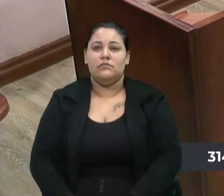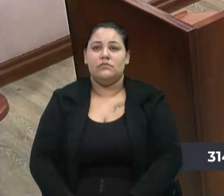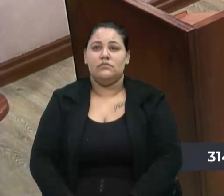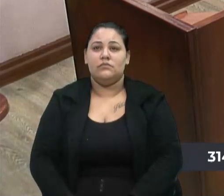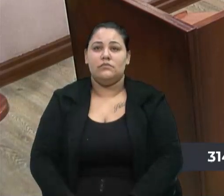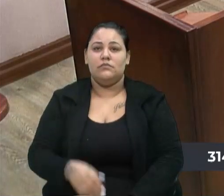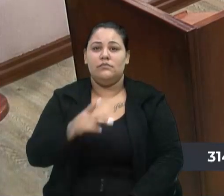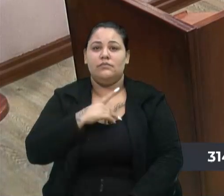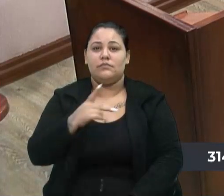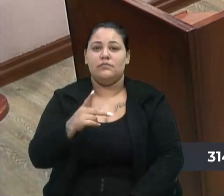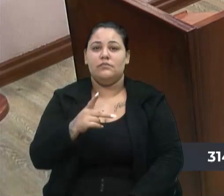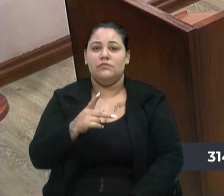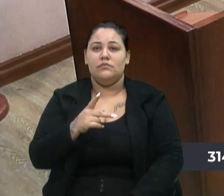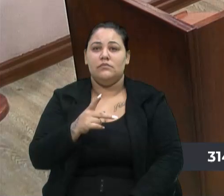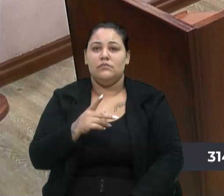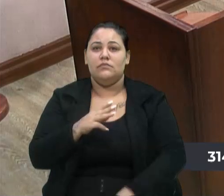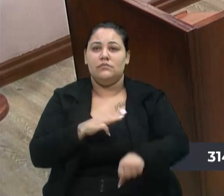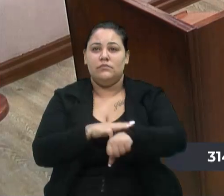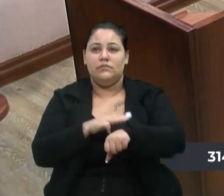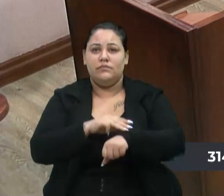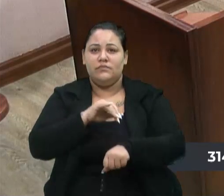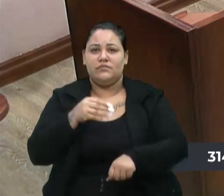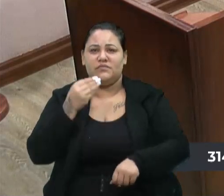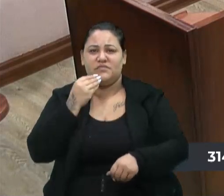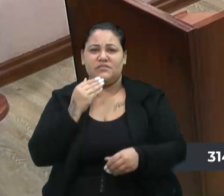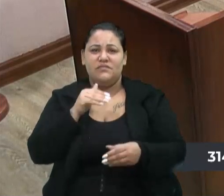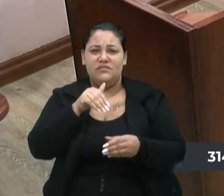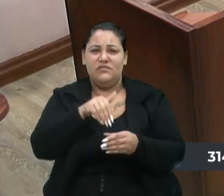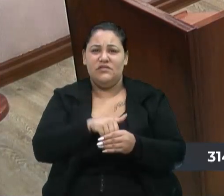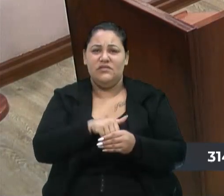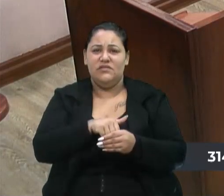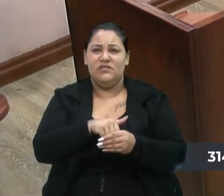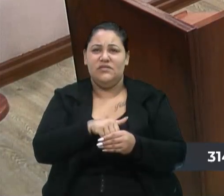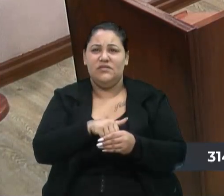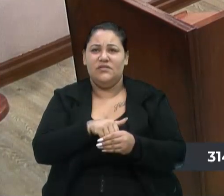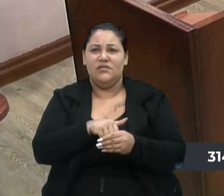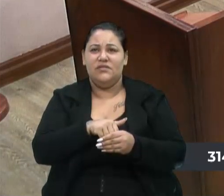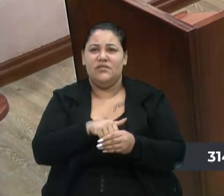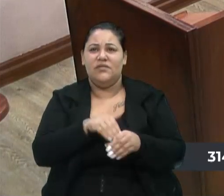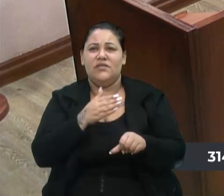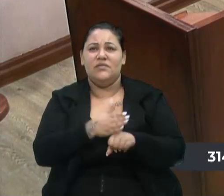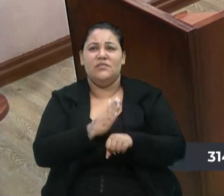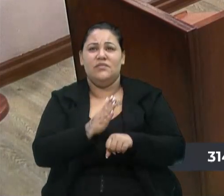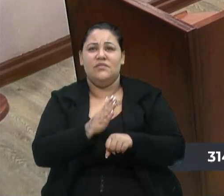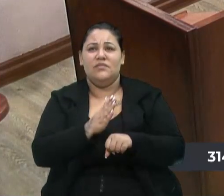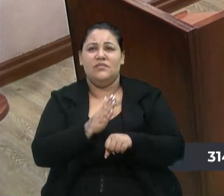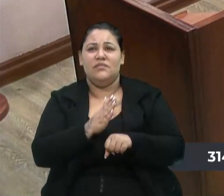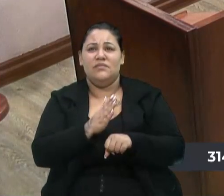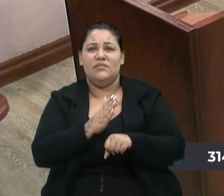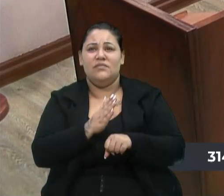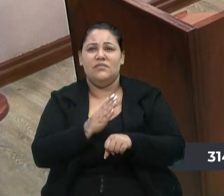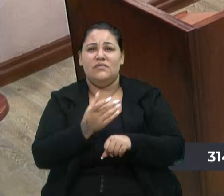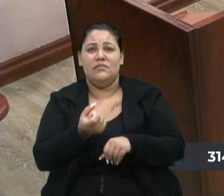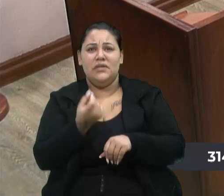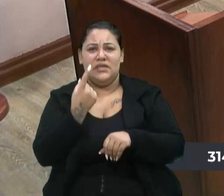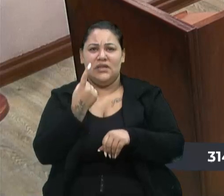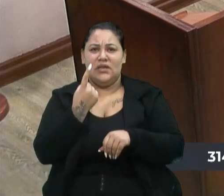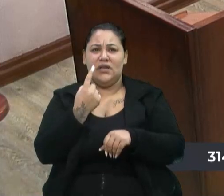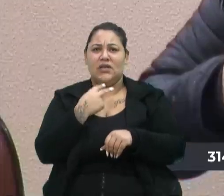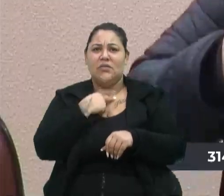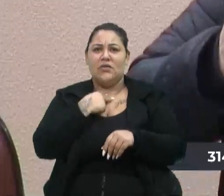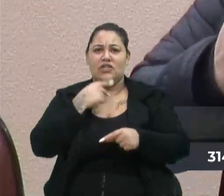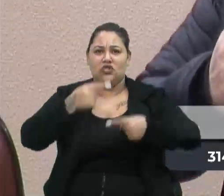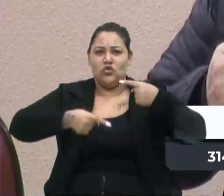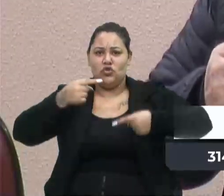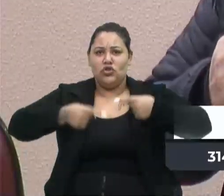Senhor presidente, no momento oportuno, com certeza, eu votarei favorável. Agora, me estranha muito não poder discutir política nessa casa, isso é política,